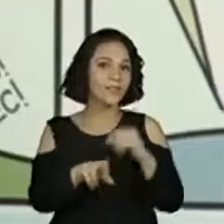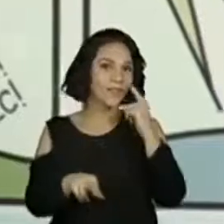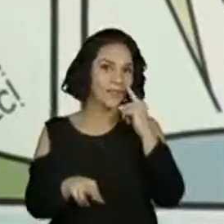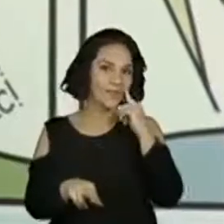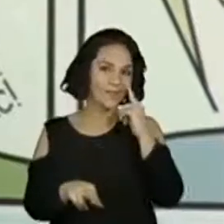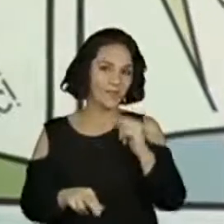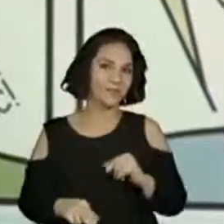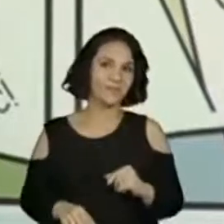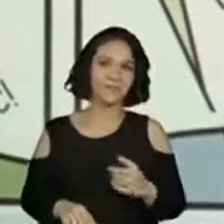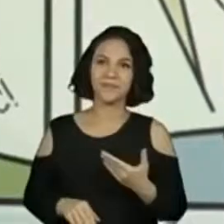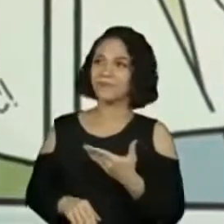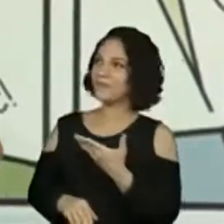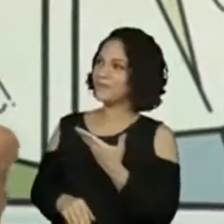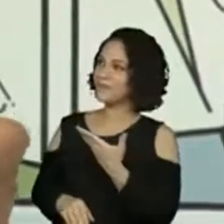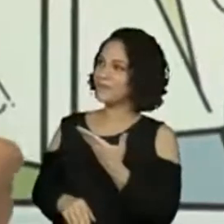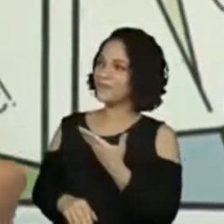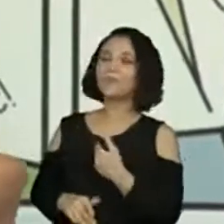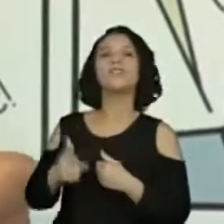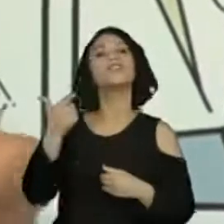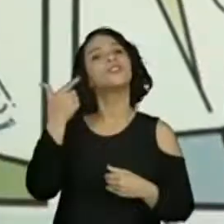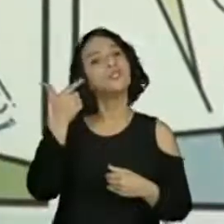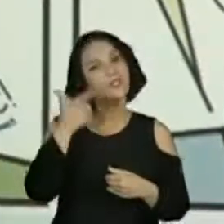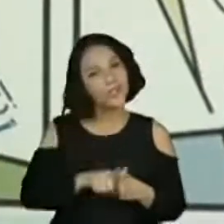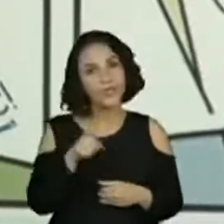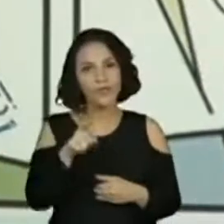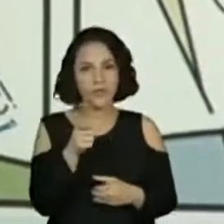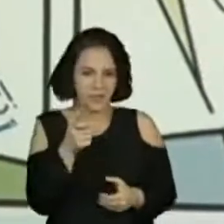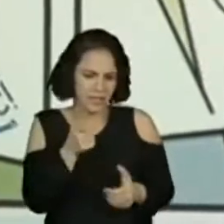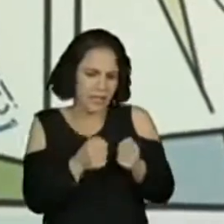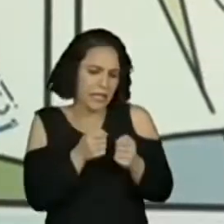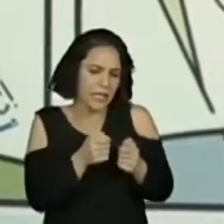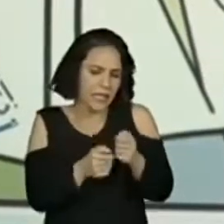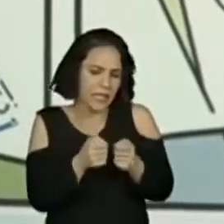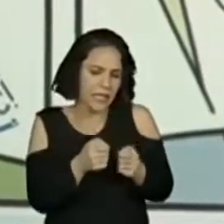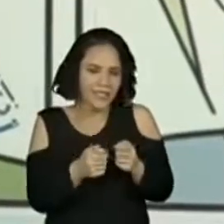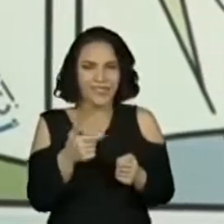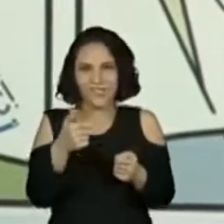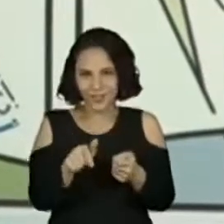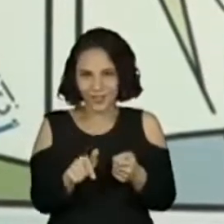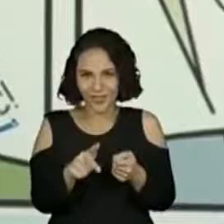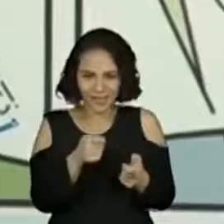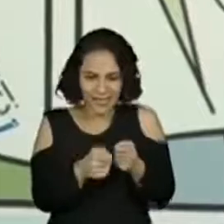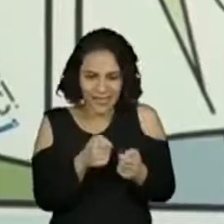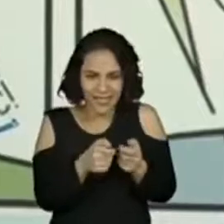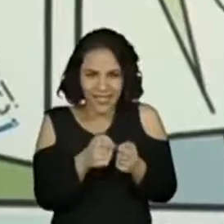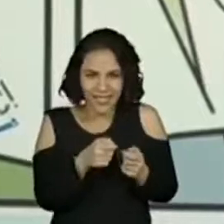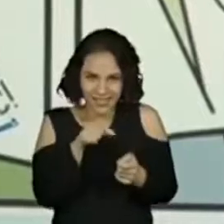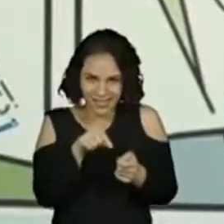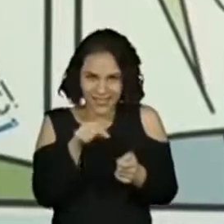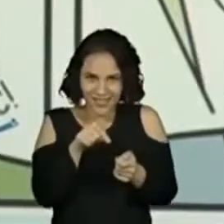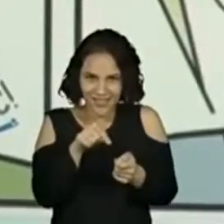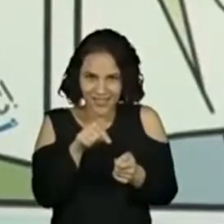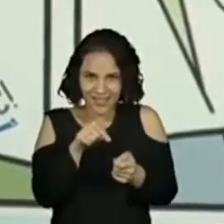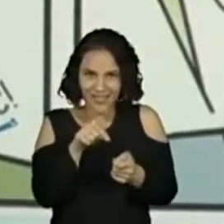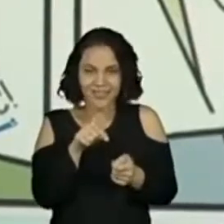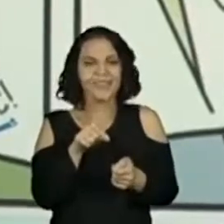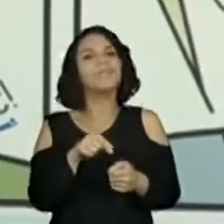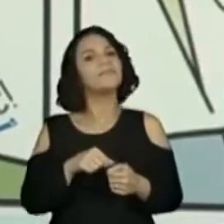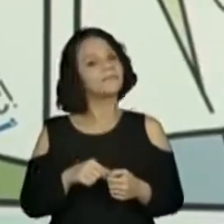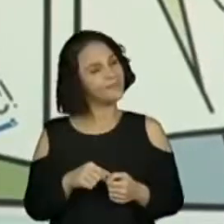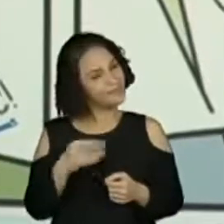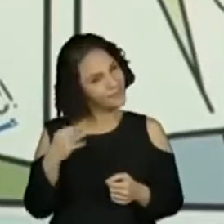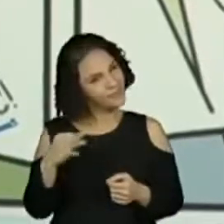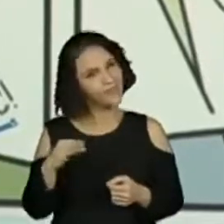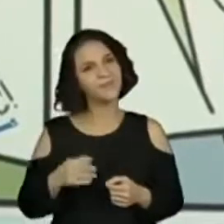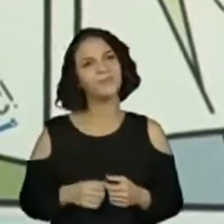E mais uma vez, aparece a marcação do tec-tec, certo? Sim, o barulhinho da tecla, né? O barulhinho da